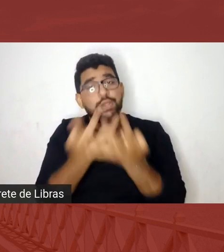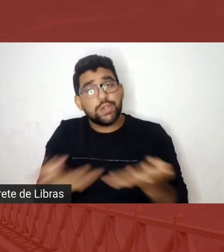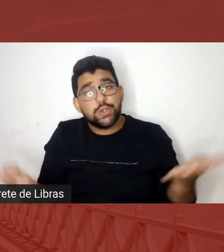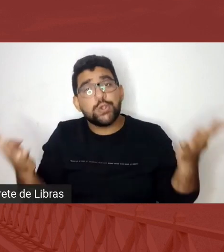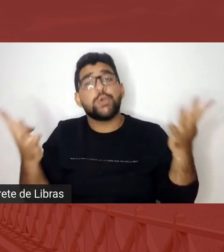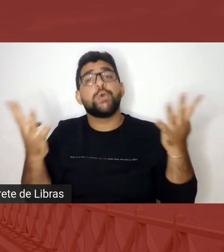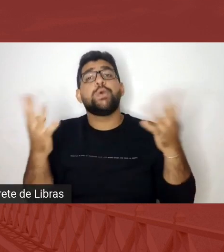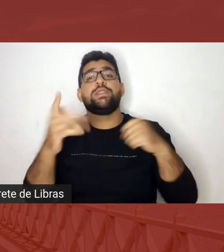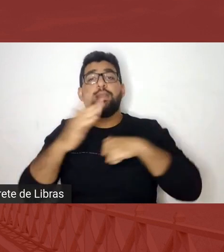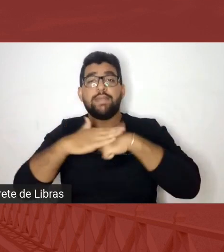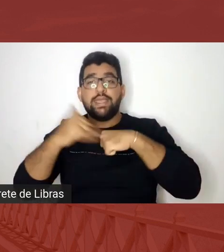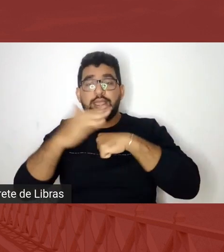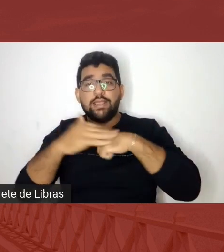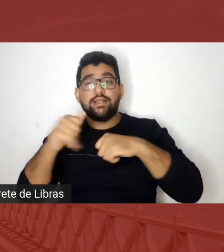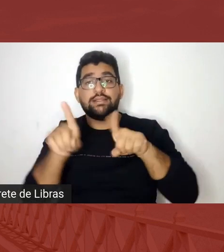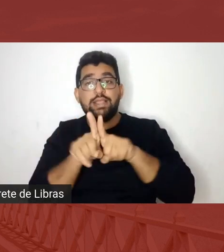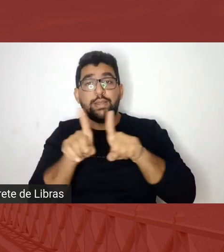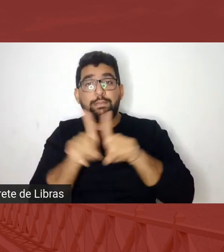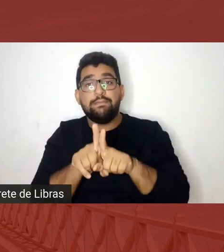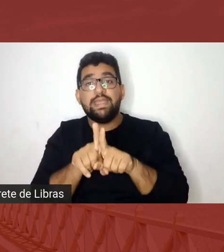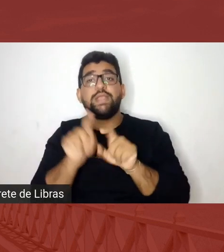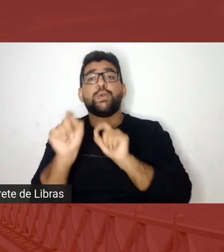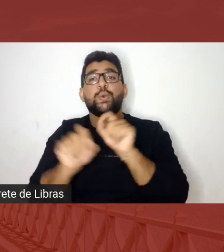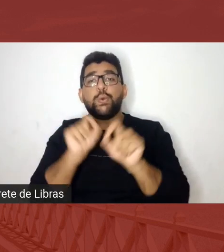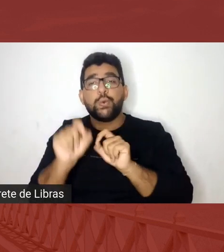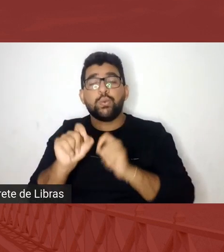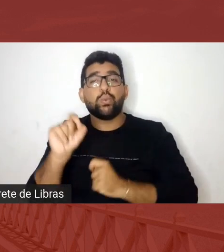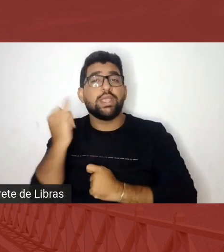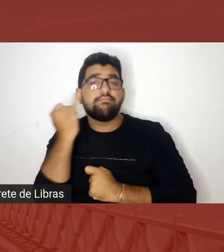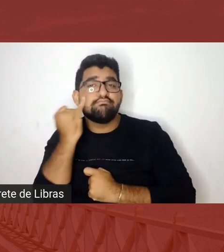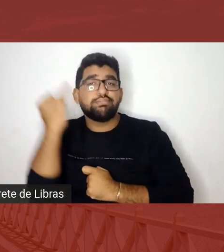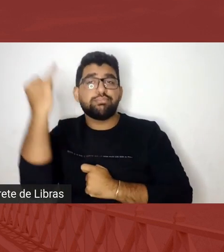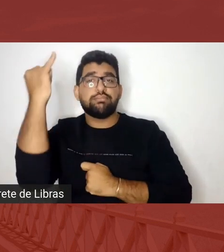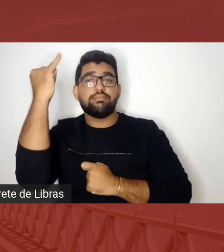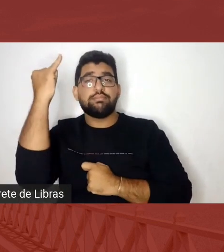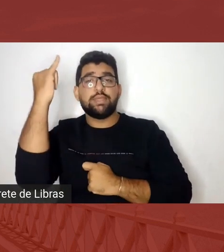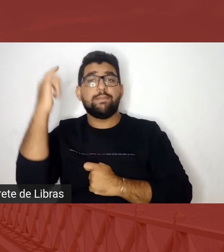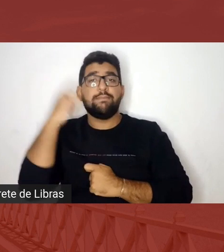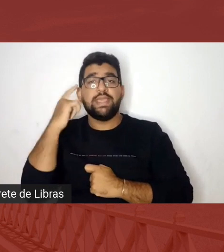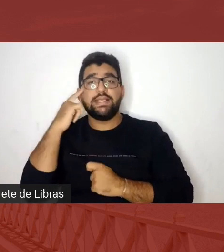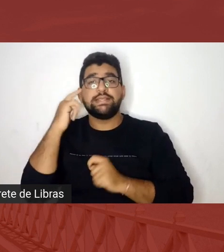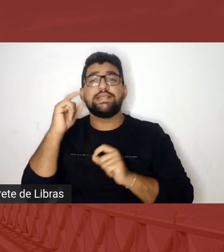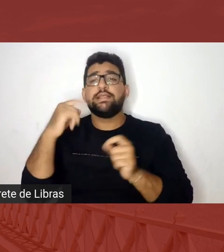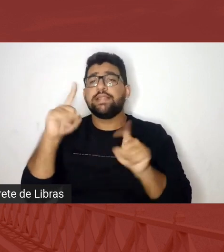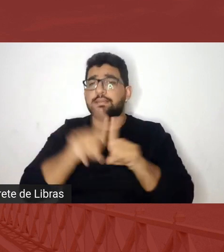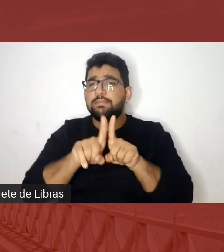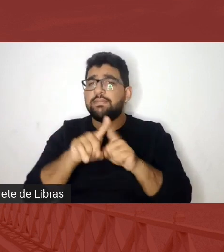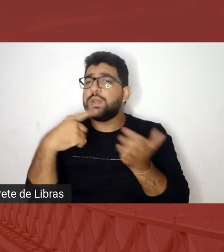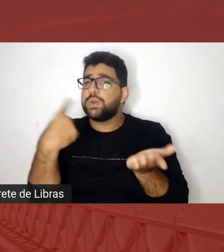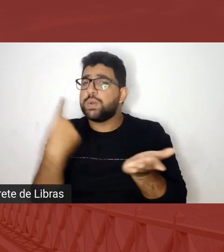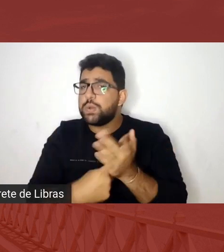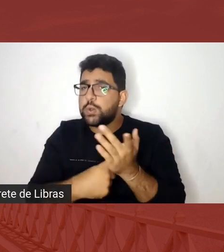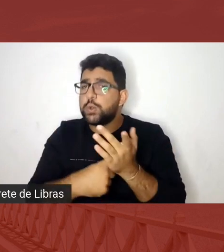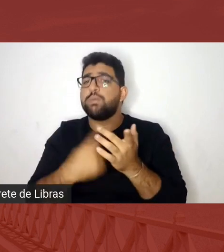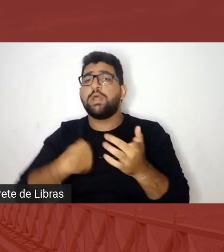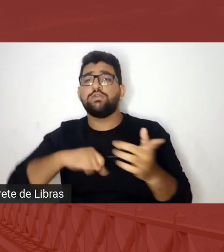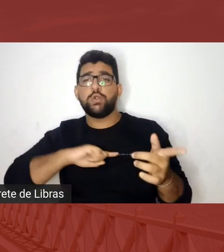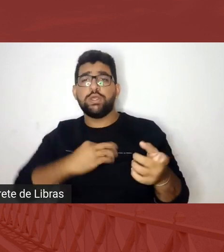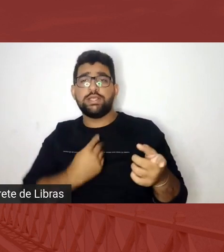a proatividade, a ação centrada no compromisso com a cidade em que se vive,